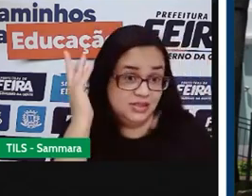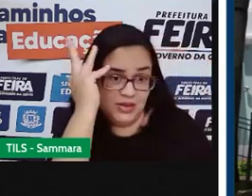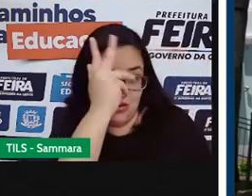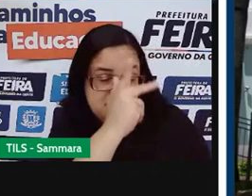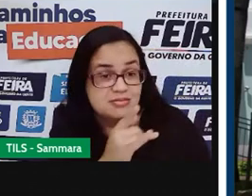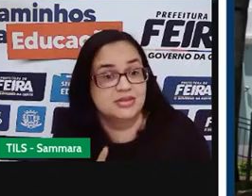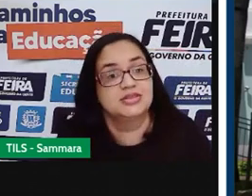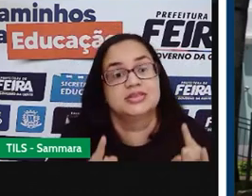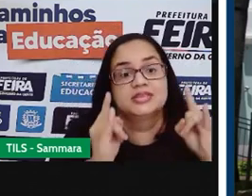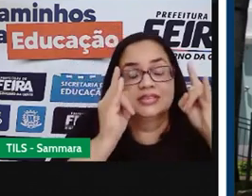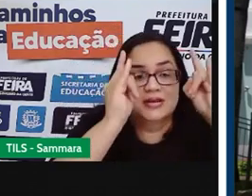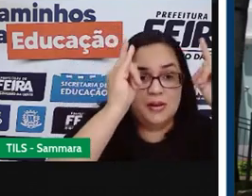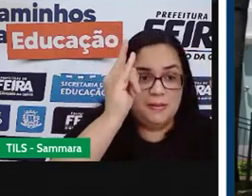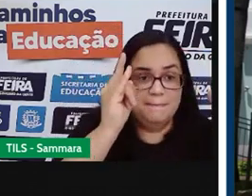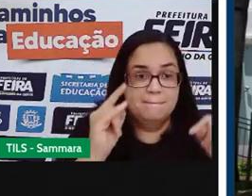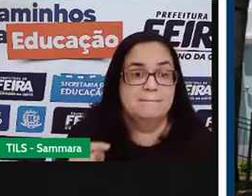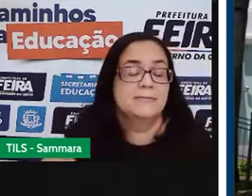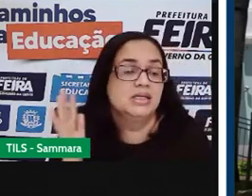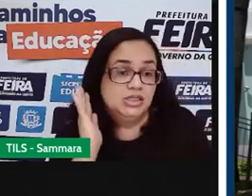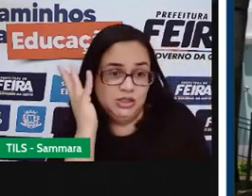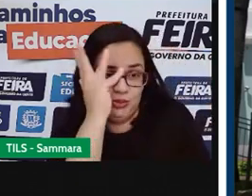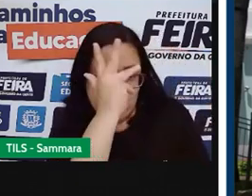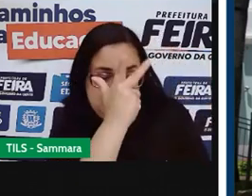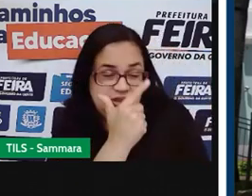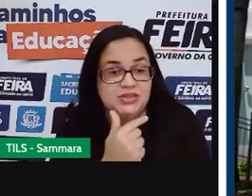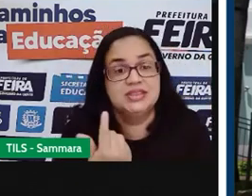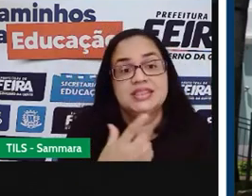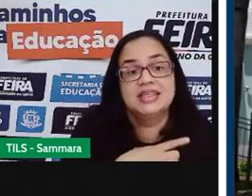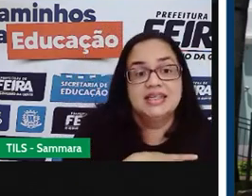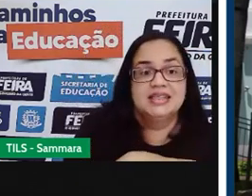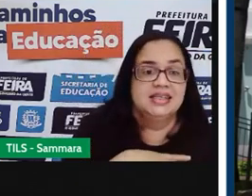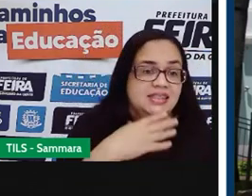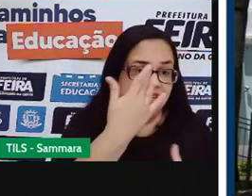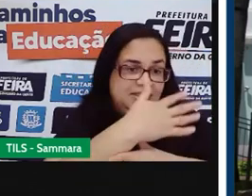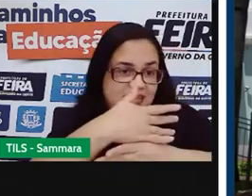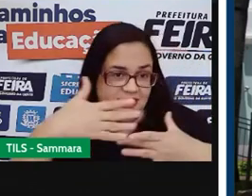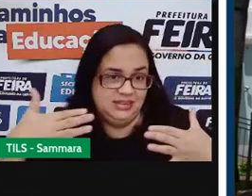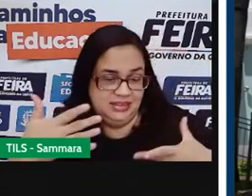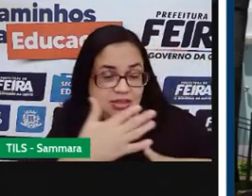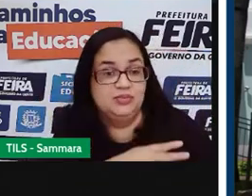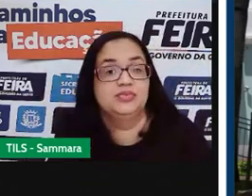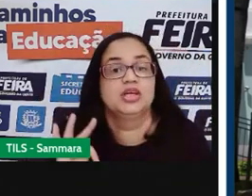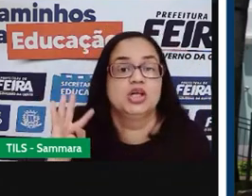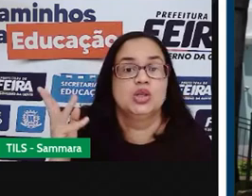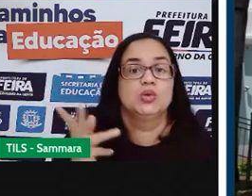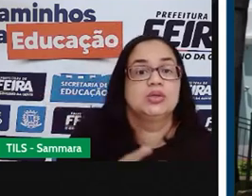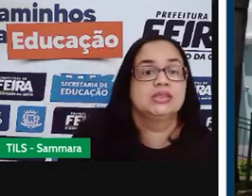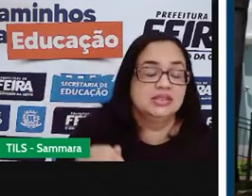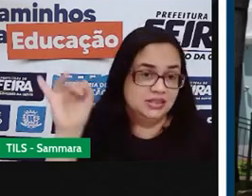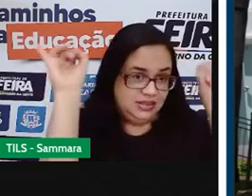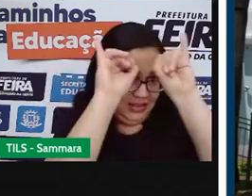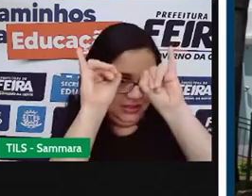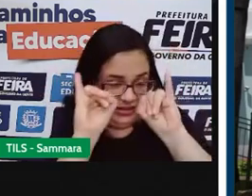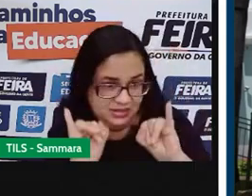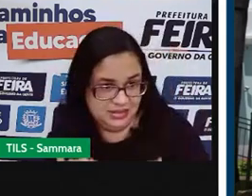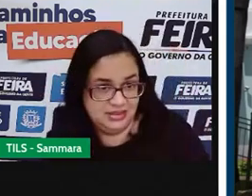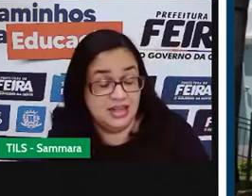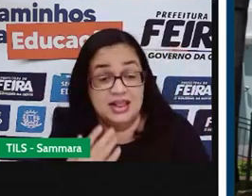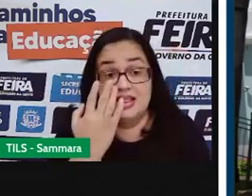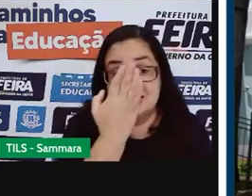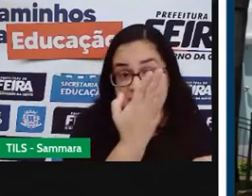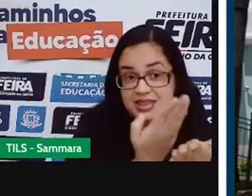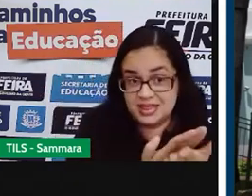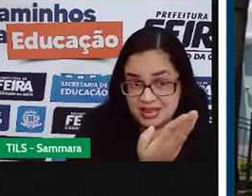prédio? É um dos prédios mais bonitos que nós temos na nossa cidade. Todas as imagens utilizadas nessa aula